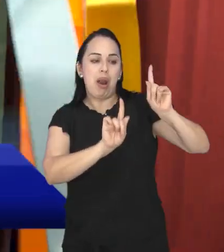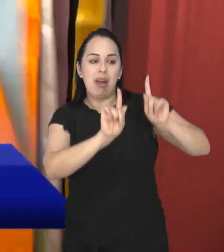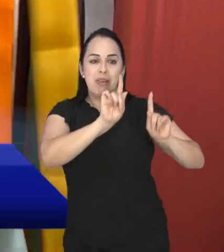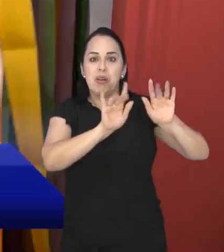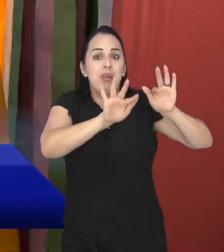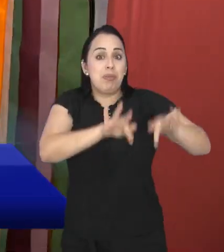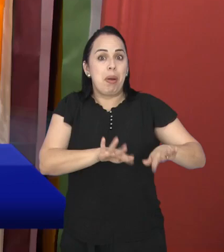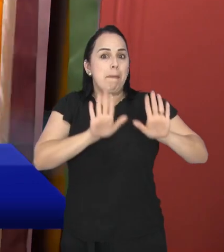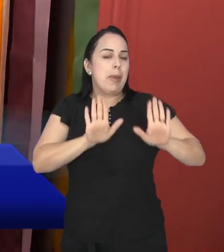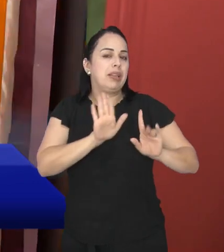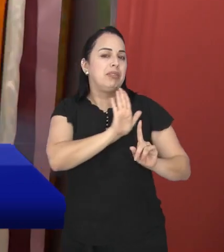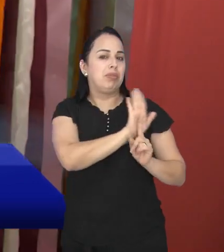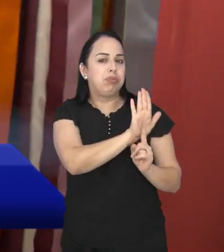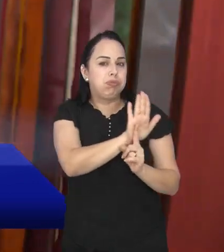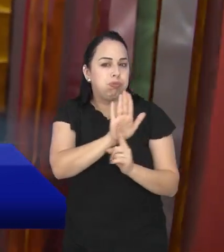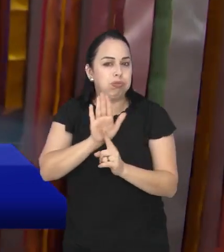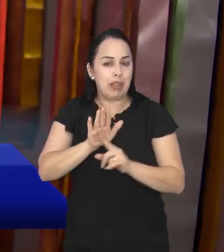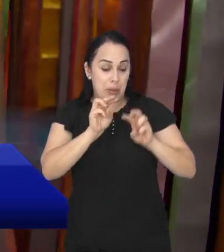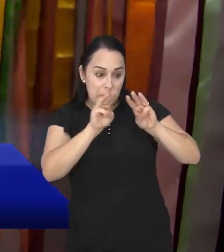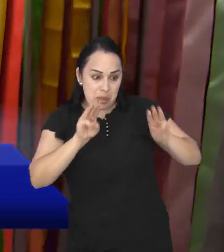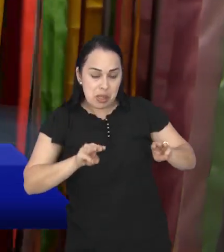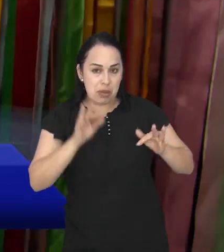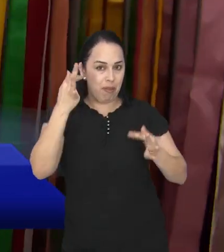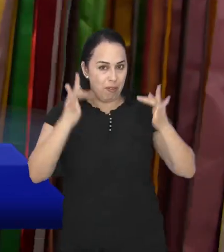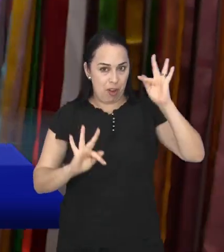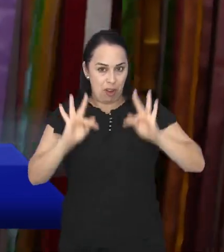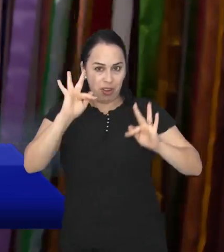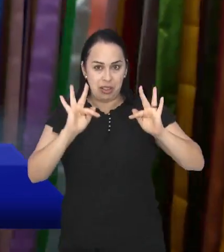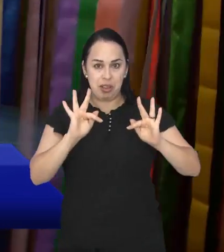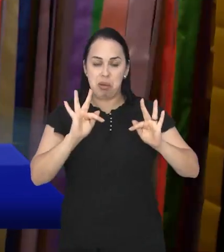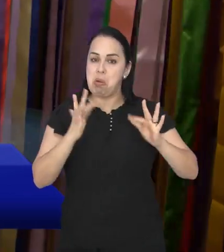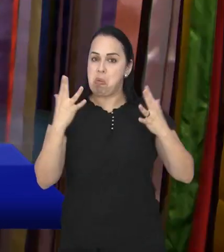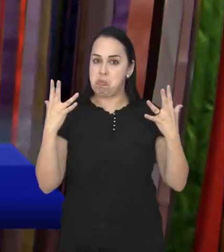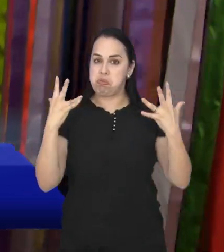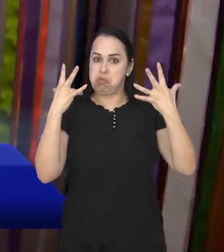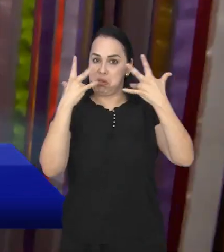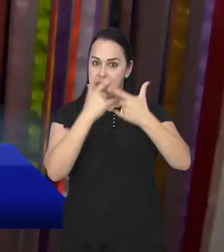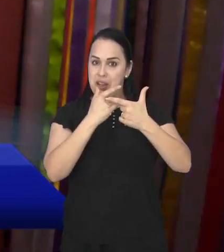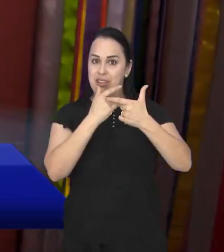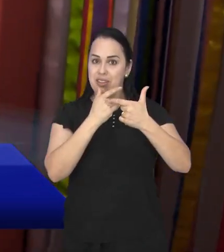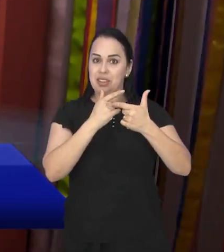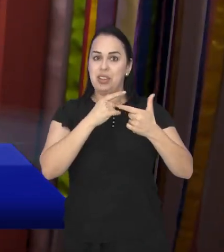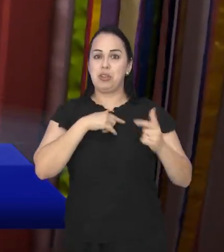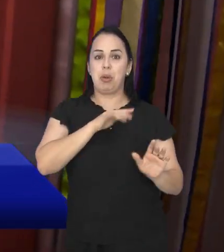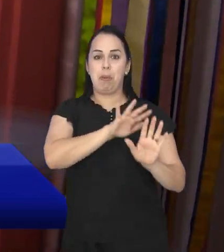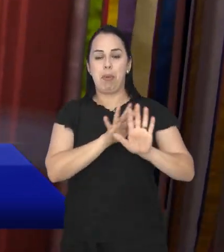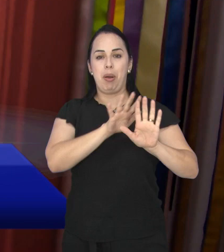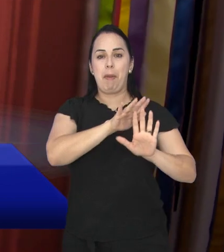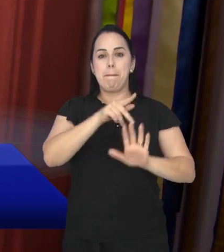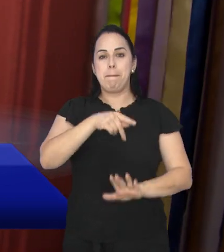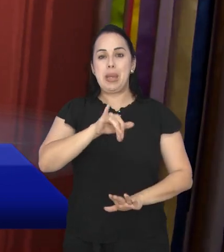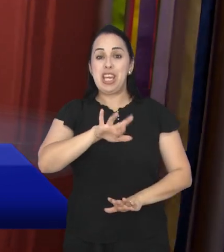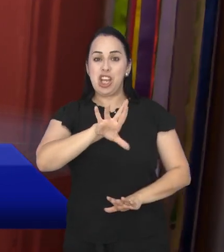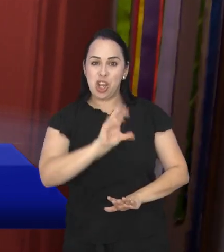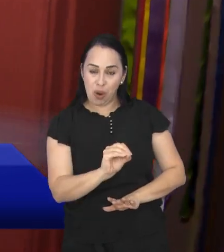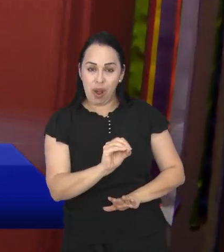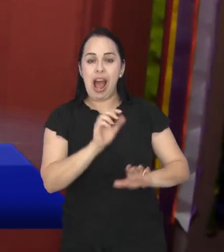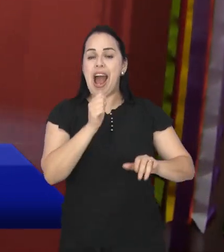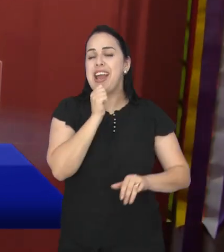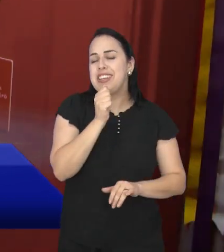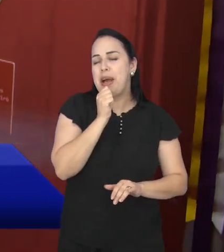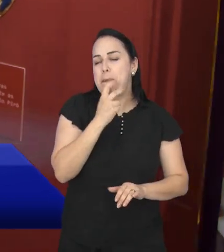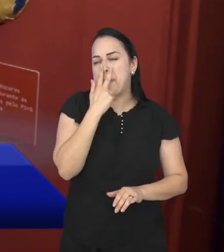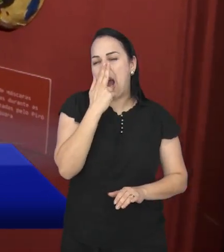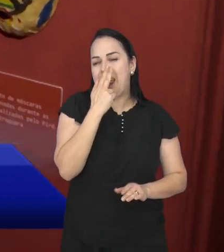acabou, mas a exposição aqui no Museu do Folclore, essa exposição muito bonita sobre o Pirô, Piracuara, ainda está em clima de